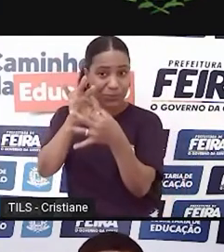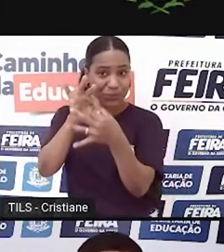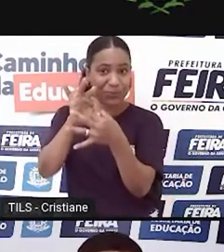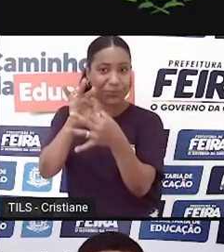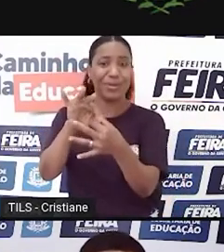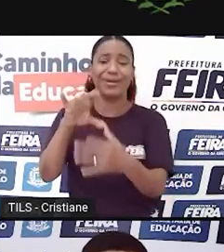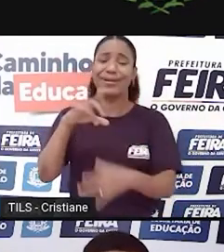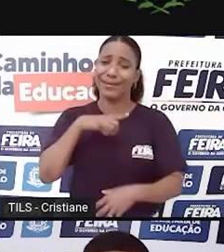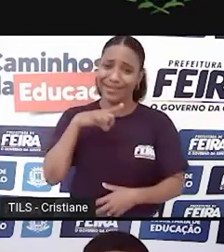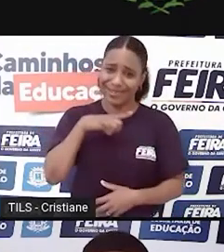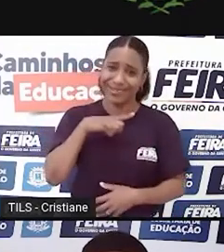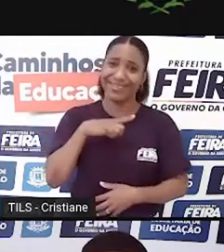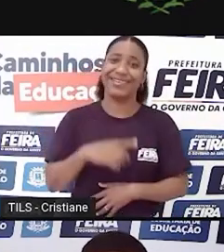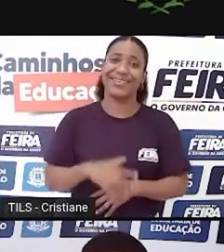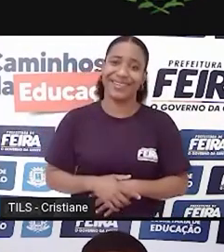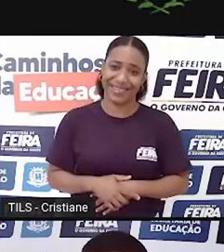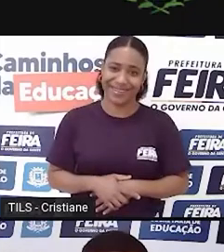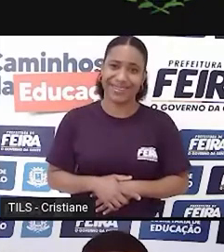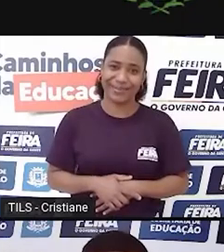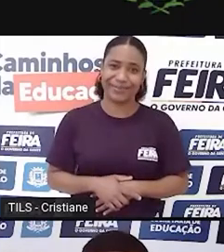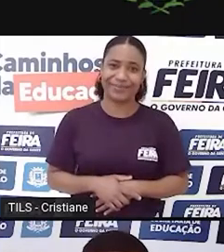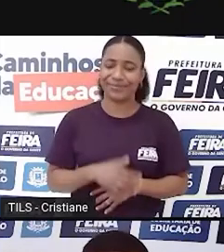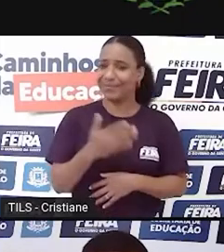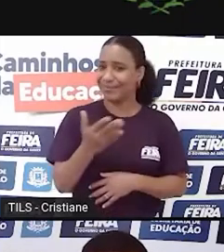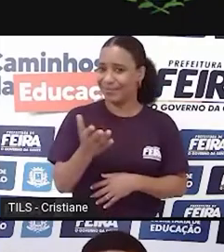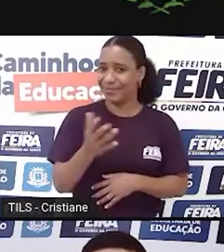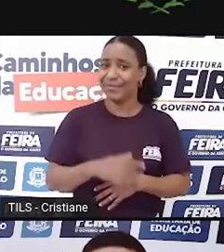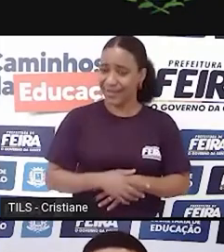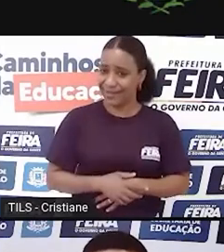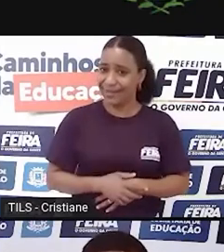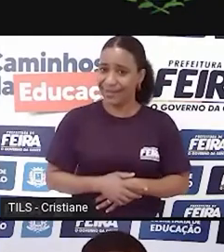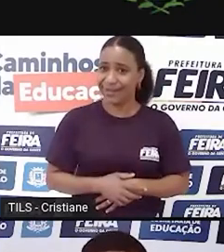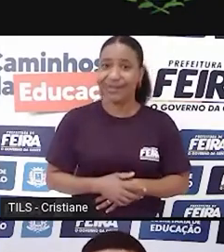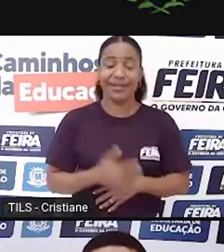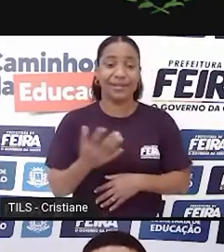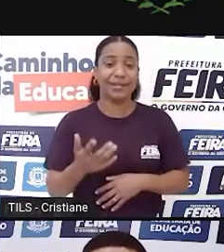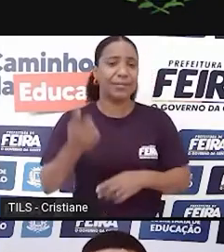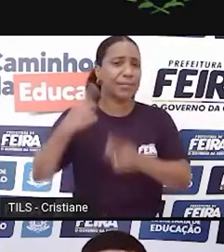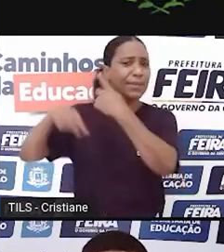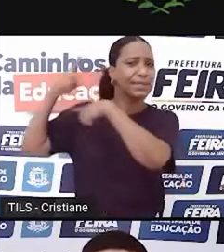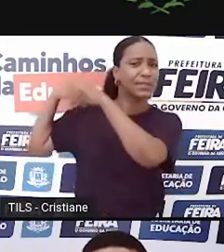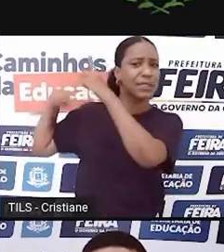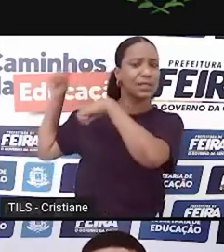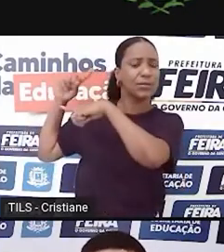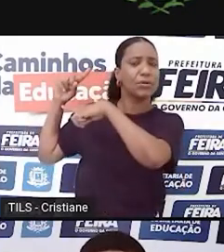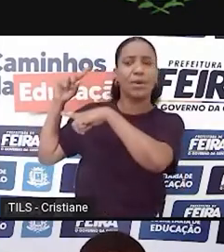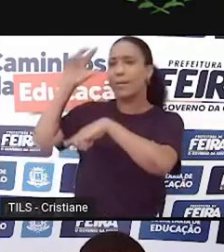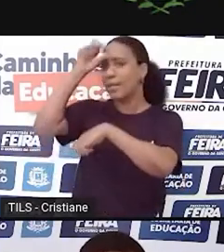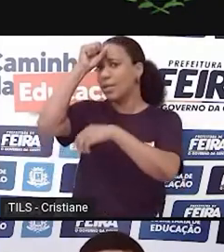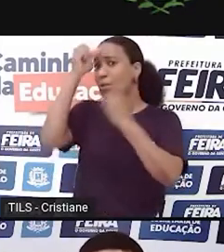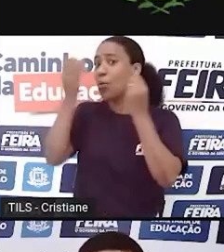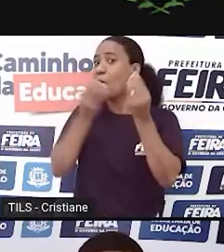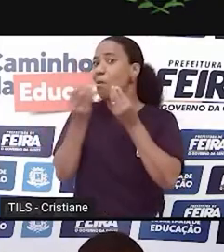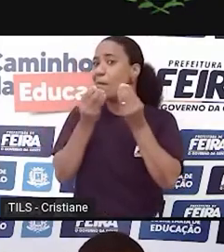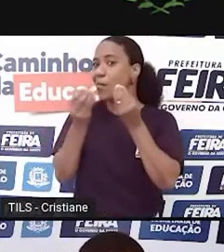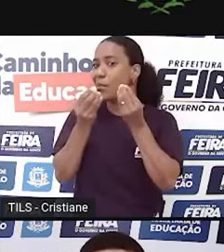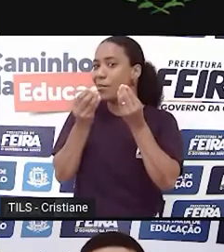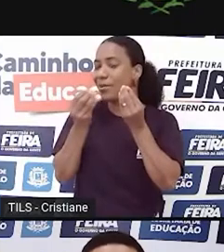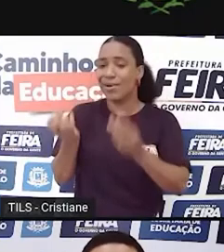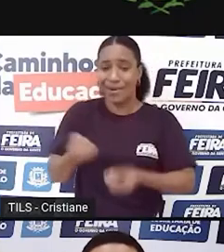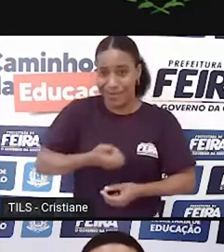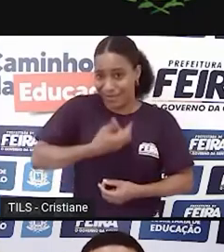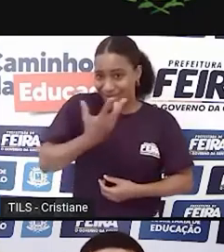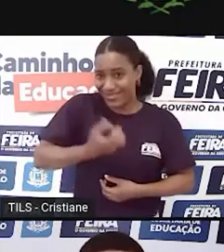época, lê, pode ter poesia. Por que não? Você vai entender o que aconteceu na década de 50,